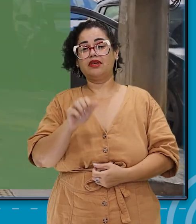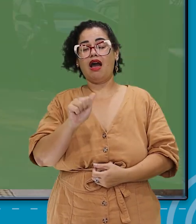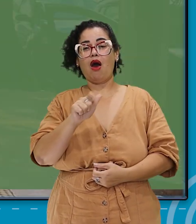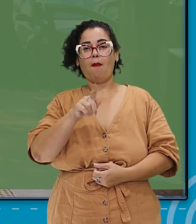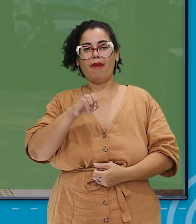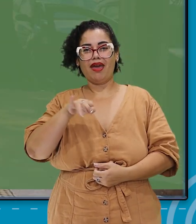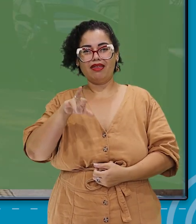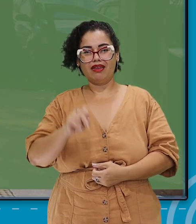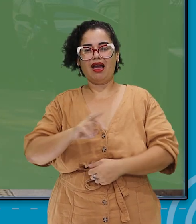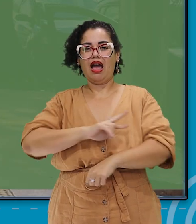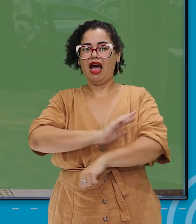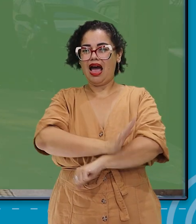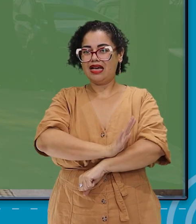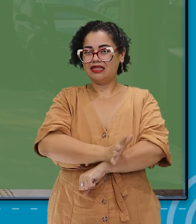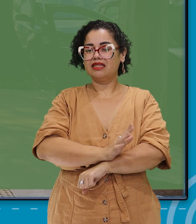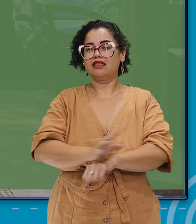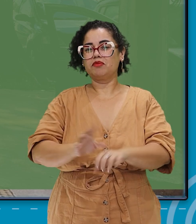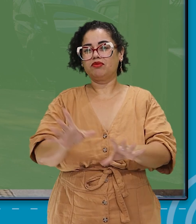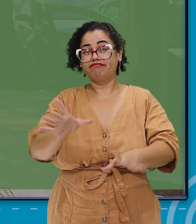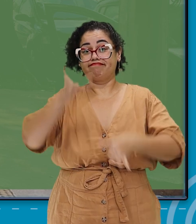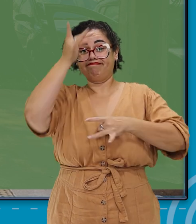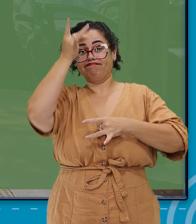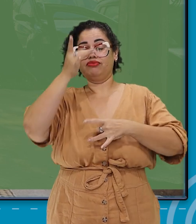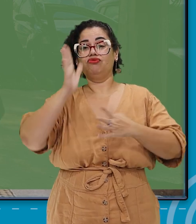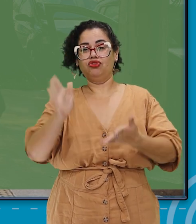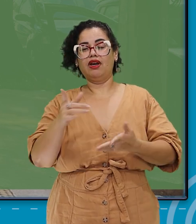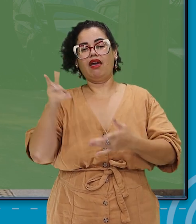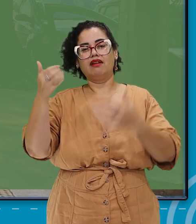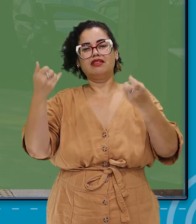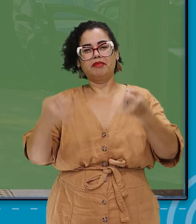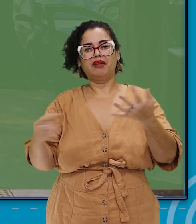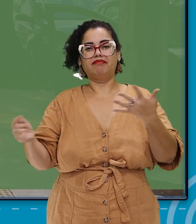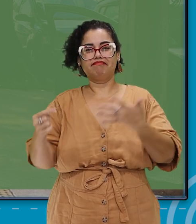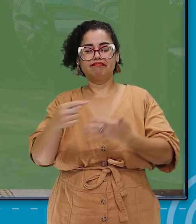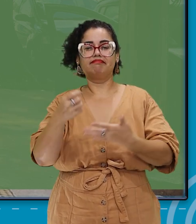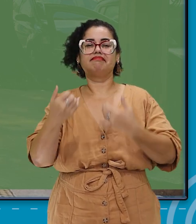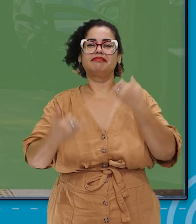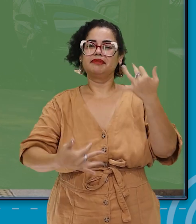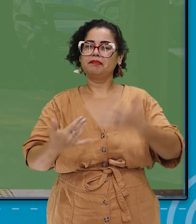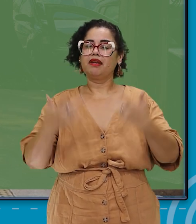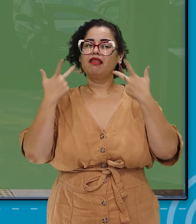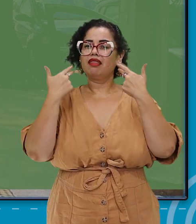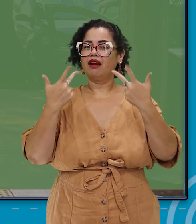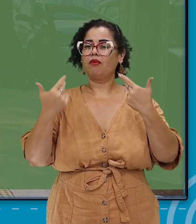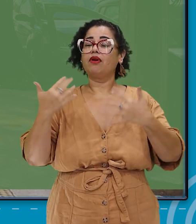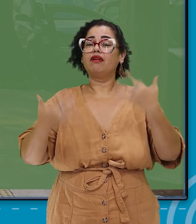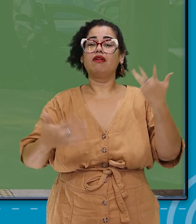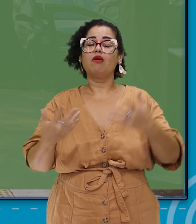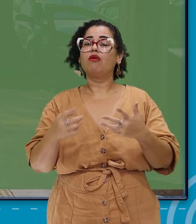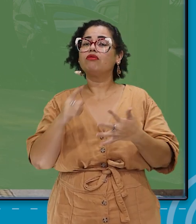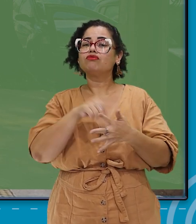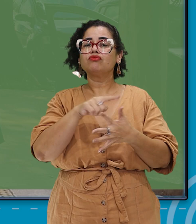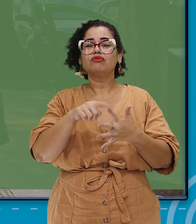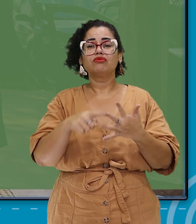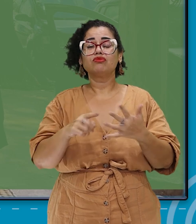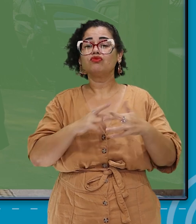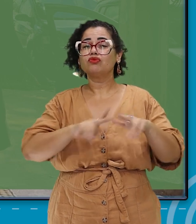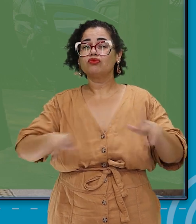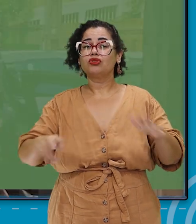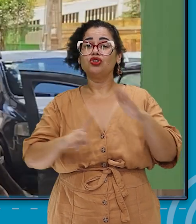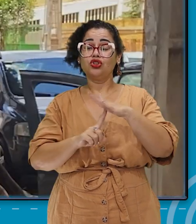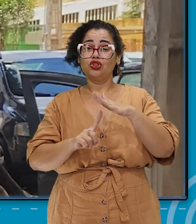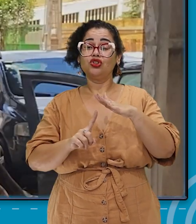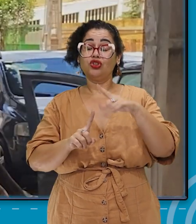Almeida traz no seu livro Racismo Estrutural, que ele classifica de uma forma bem didática, bem tranquila, os tipos de racismo e suas